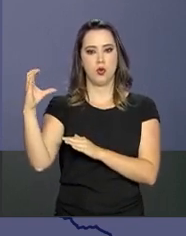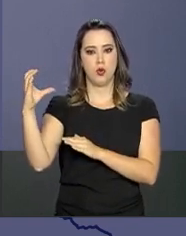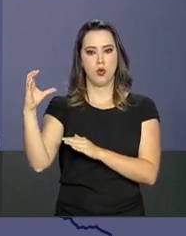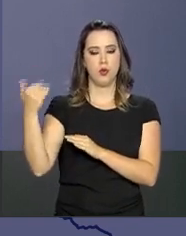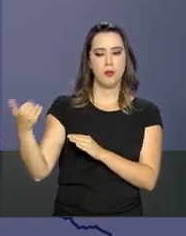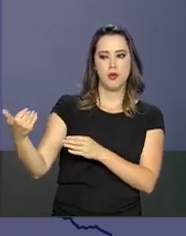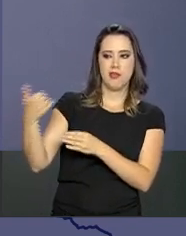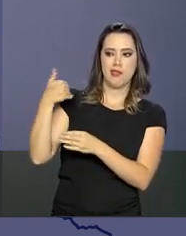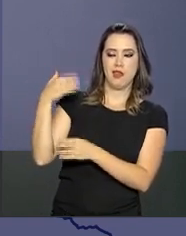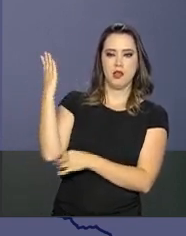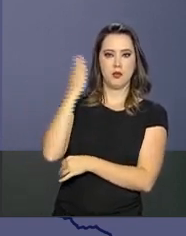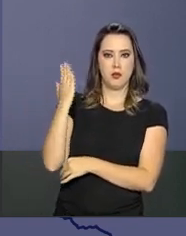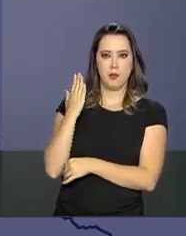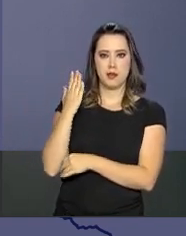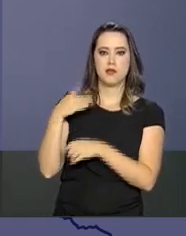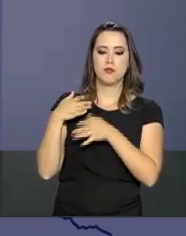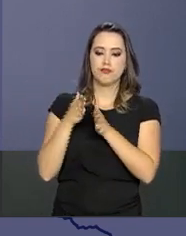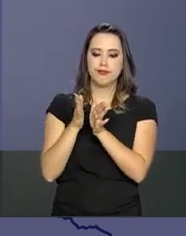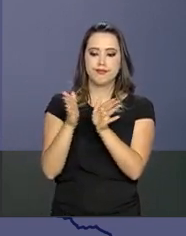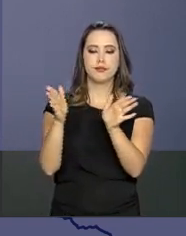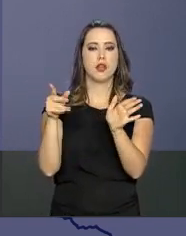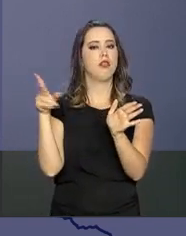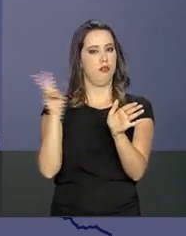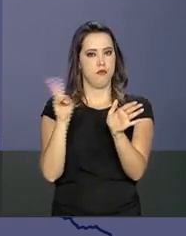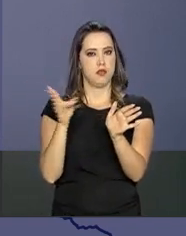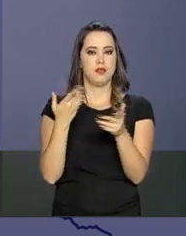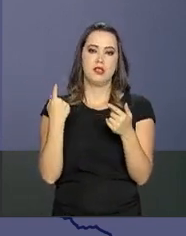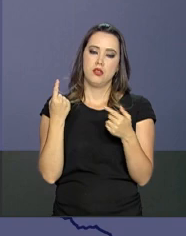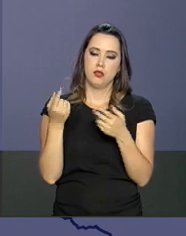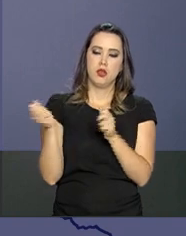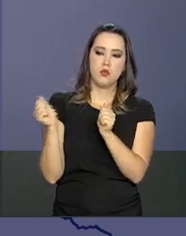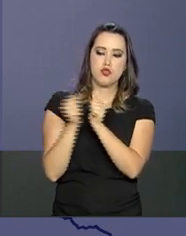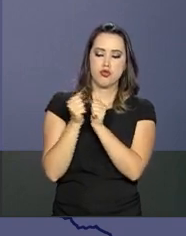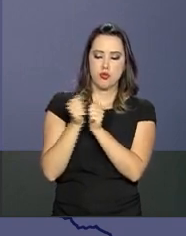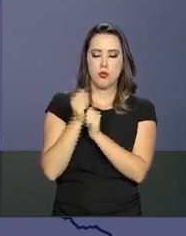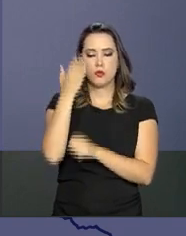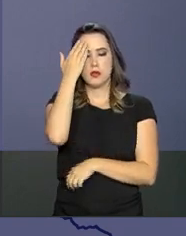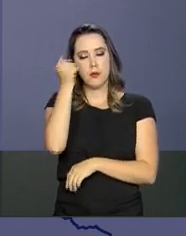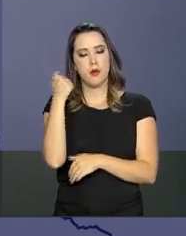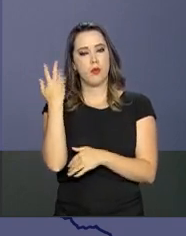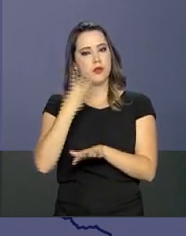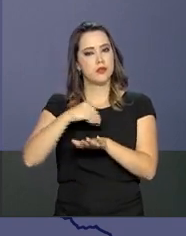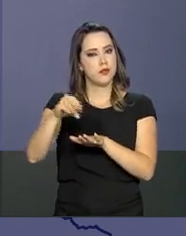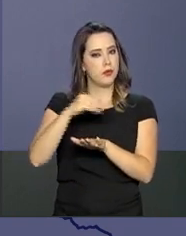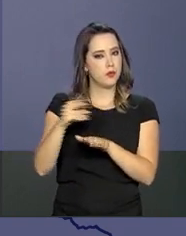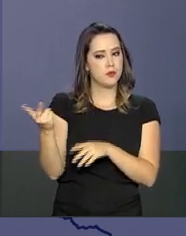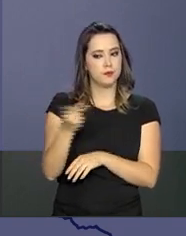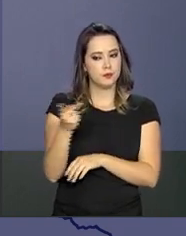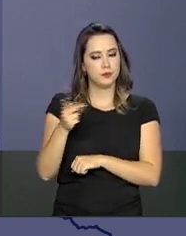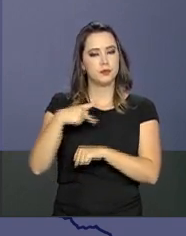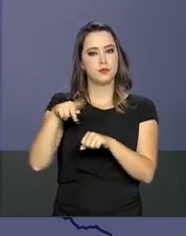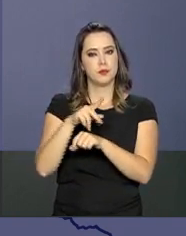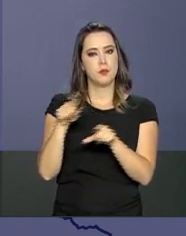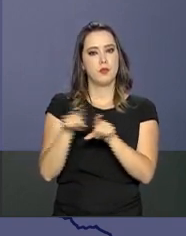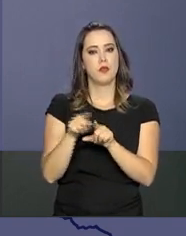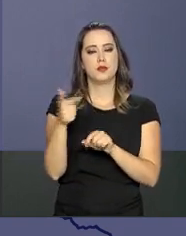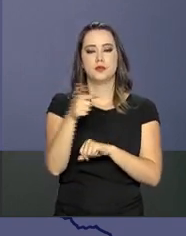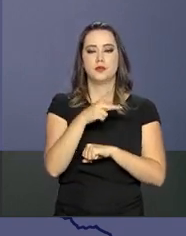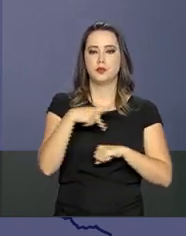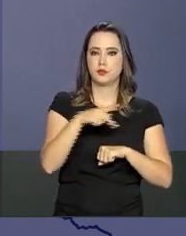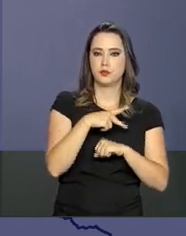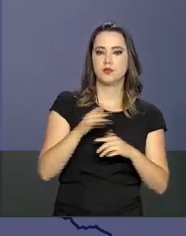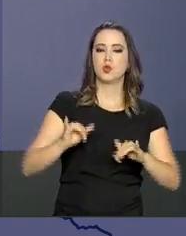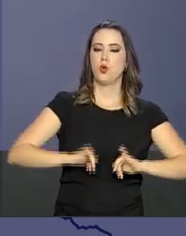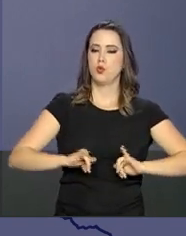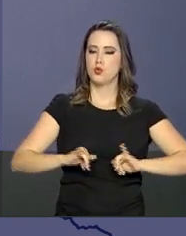conjuntamente as informações sobre essas migrações, mas não só entre Brasil e Colômbia, também com os demais países